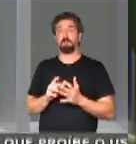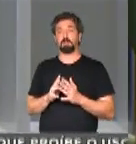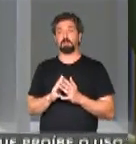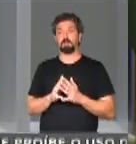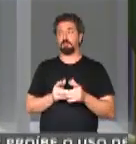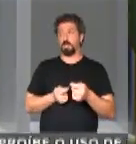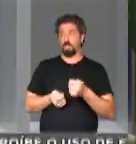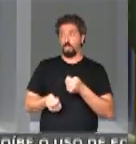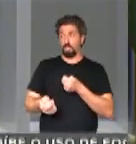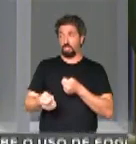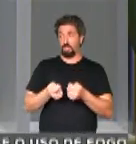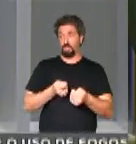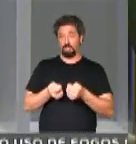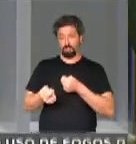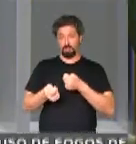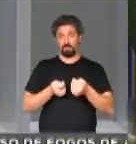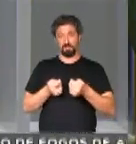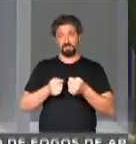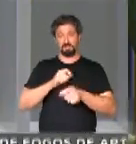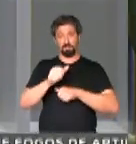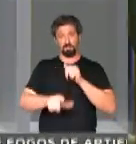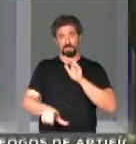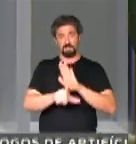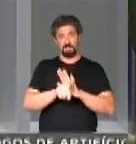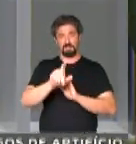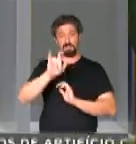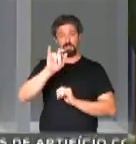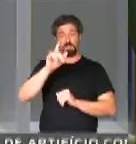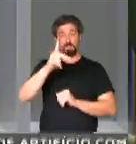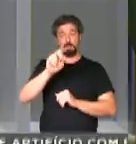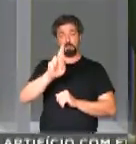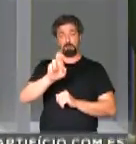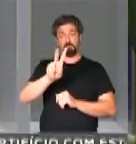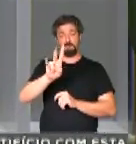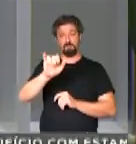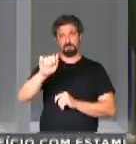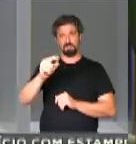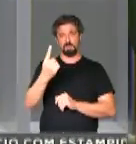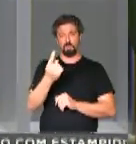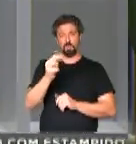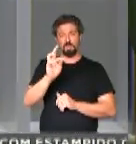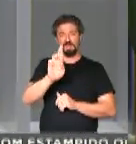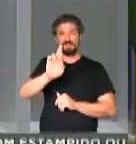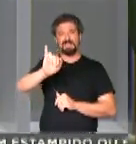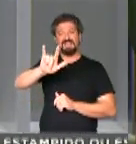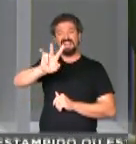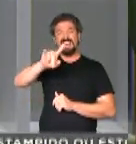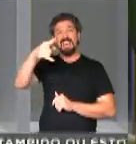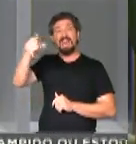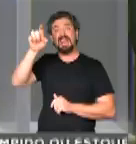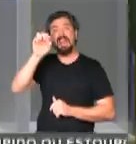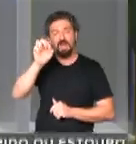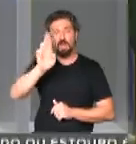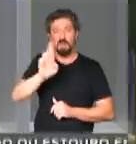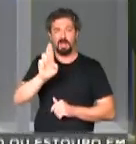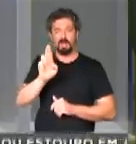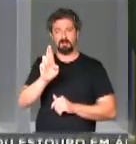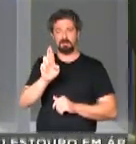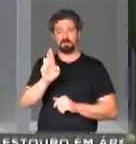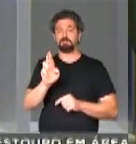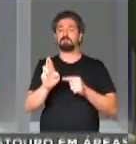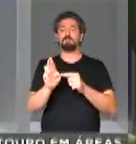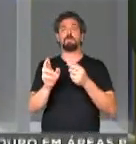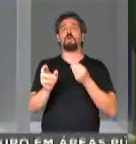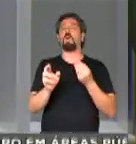economizar com a reforma da Previdência um trilhão de reais. E desse um